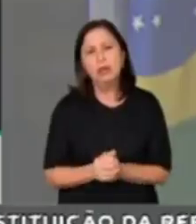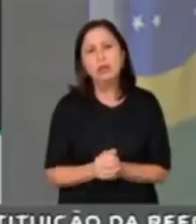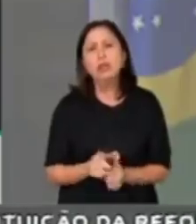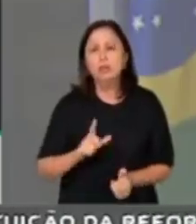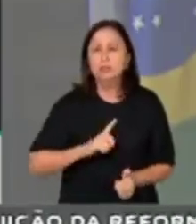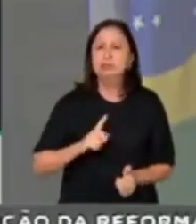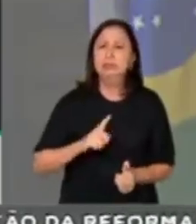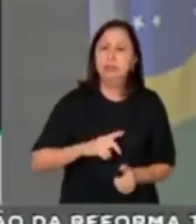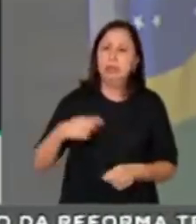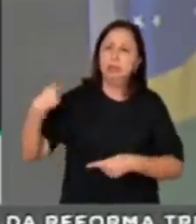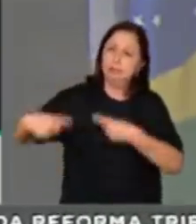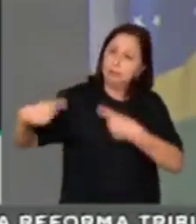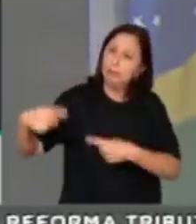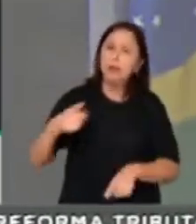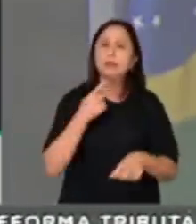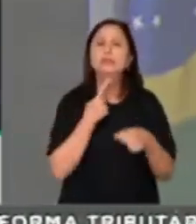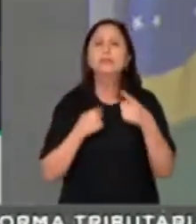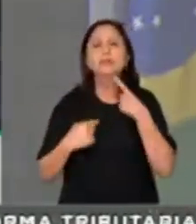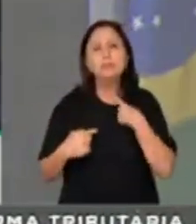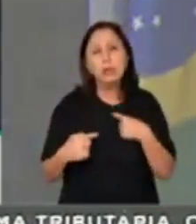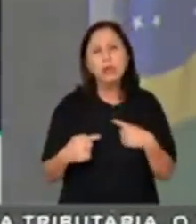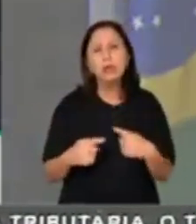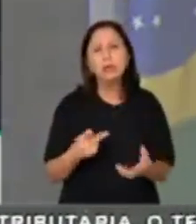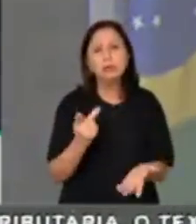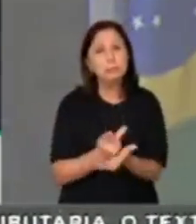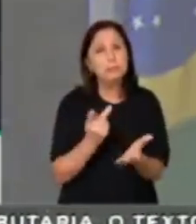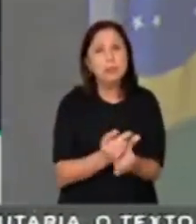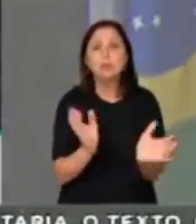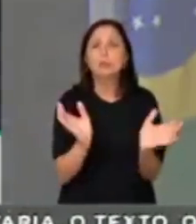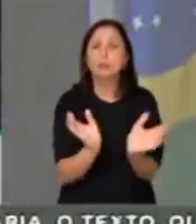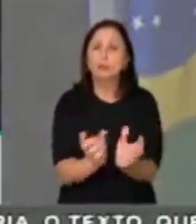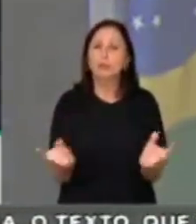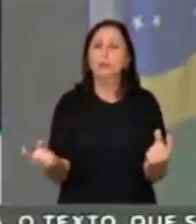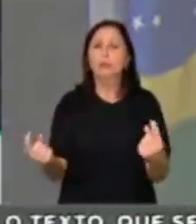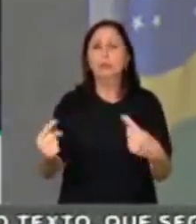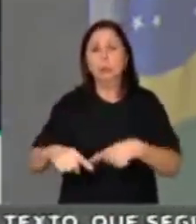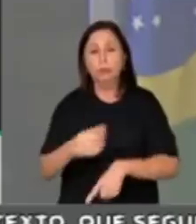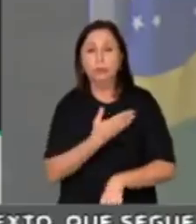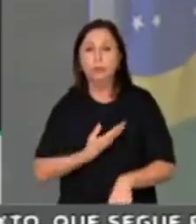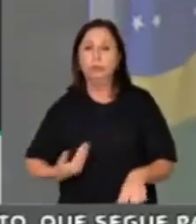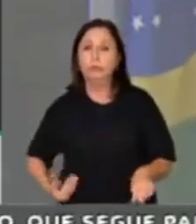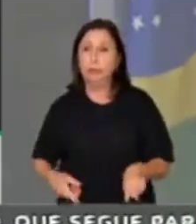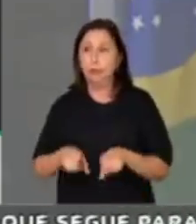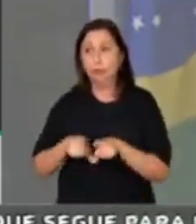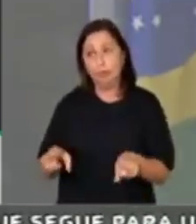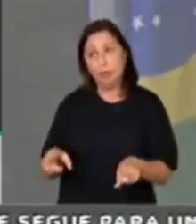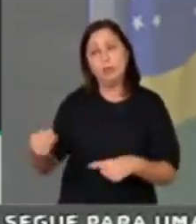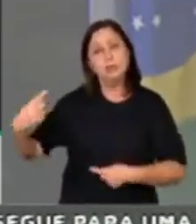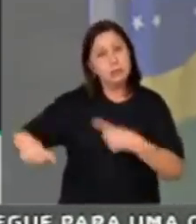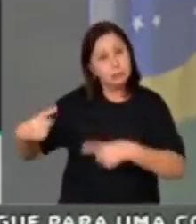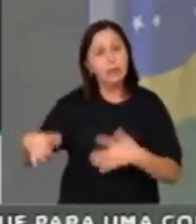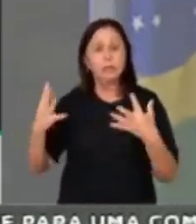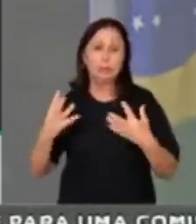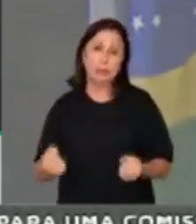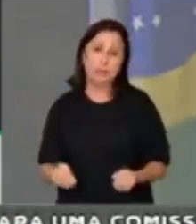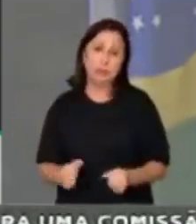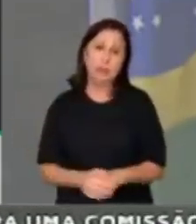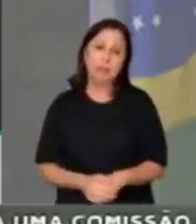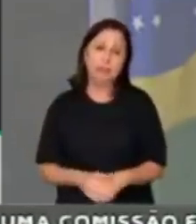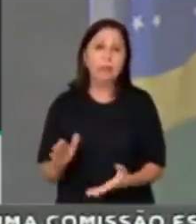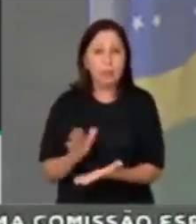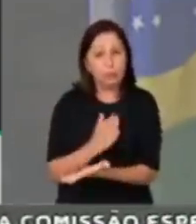debater a reforma previdenciária, mesmo sendo de oposição, que reconhecem que o problema existe, precisa ser debatido, que nós precisamos aprovar uma reforma.